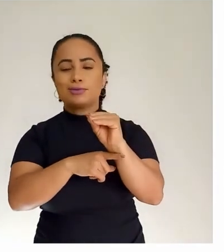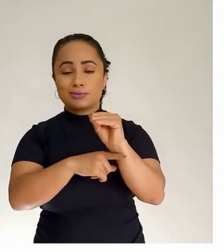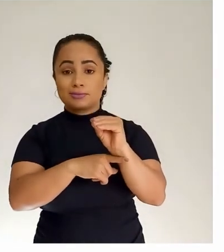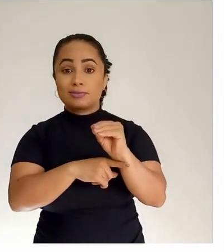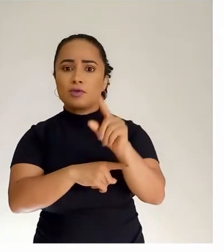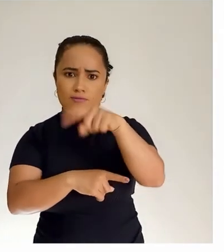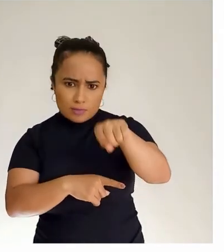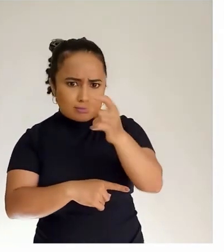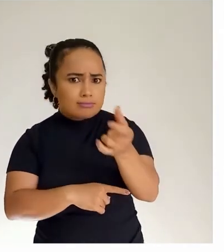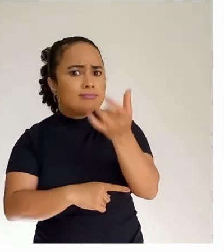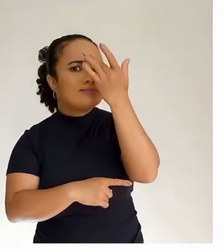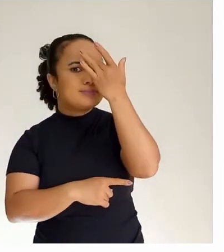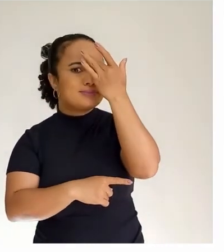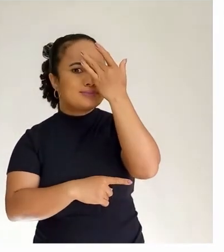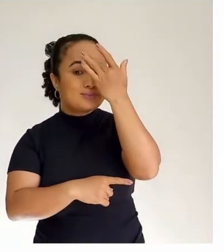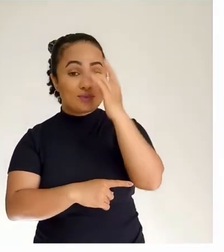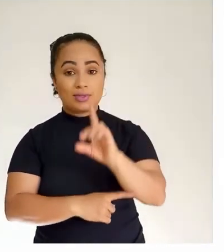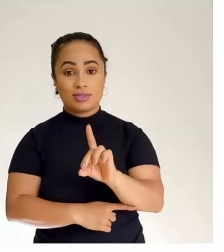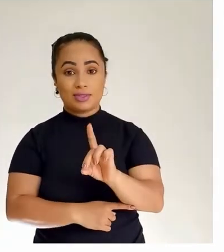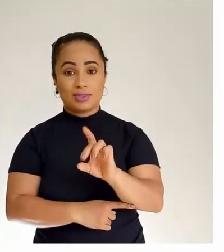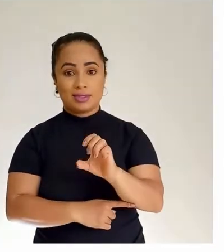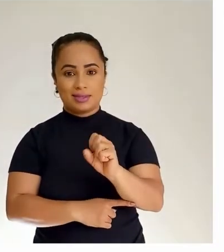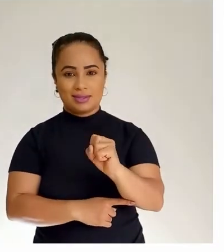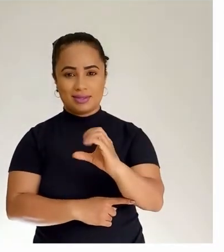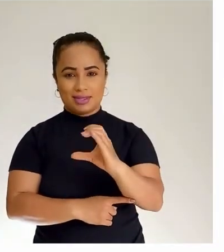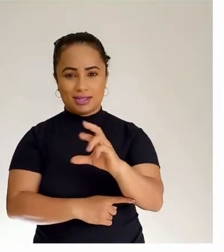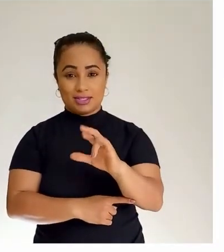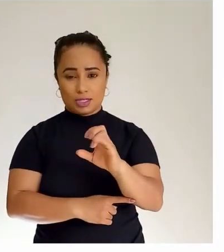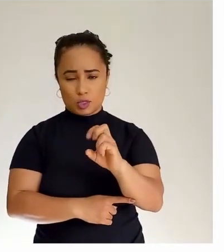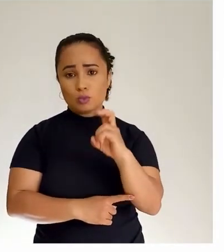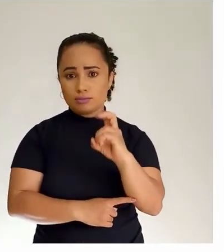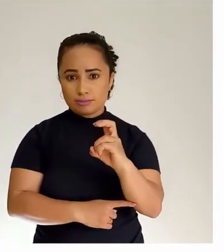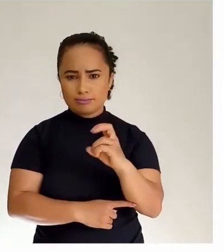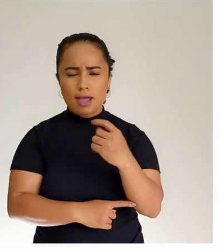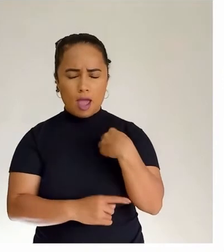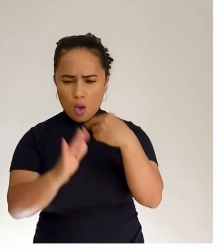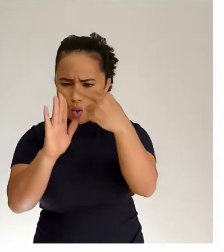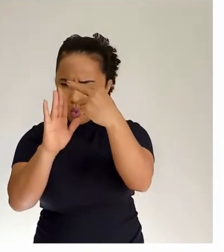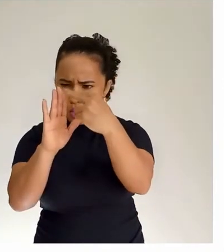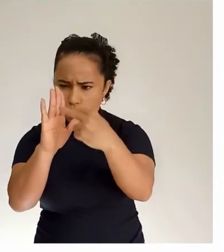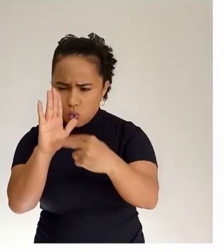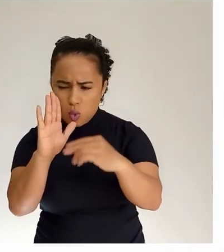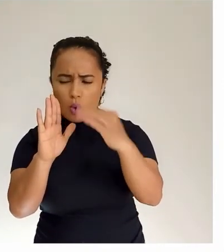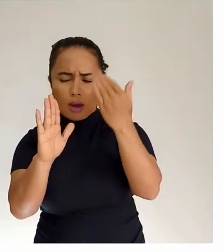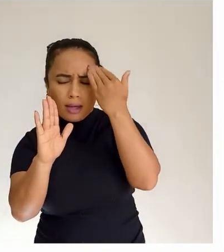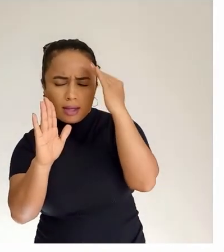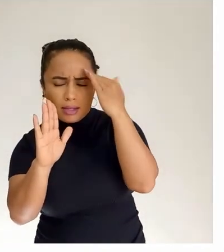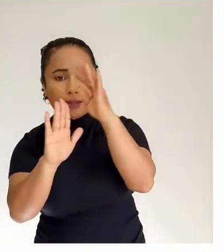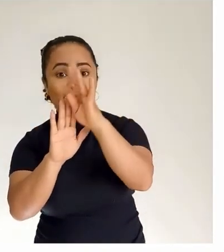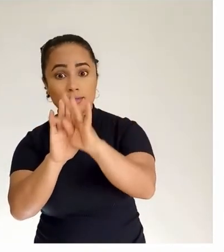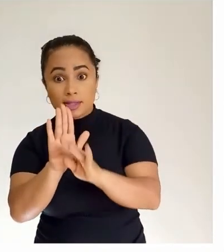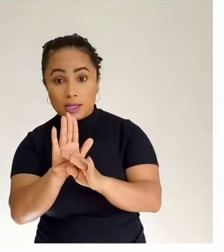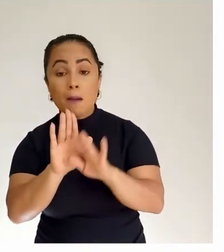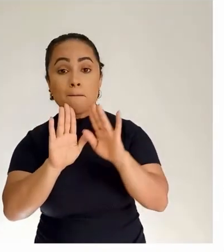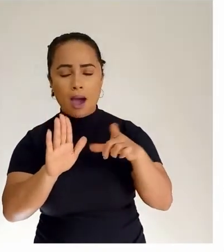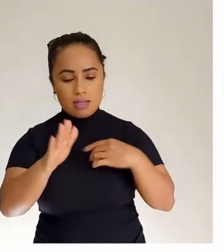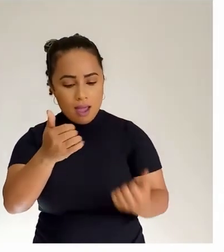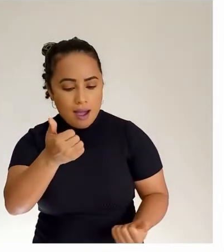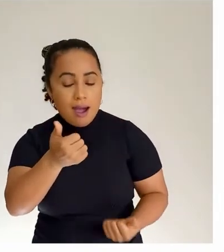vamos fixar. Descritor 5, interpretar texto com auxílio de material gráfico